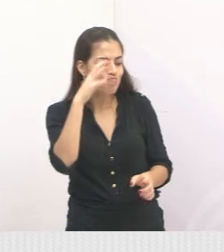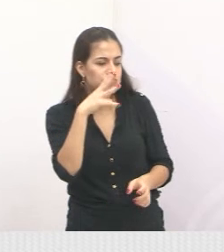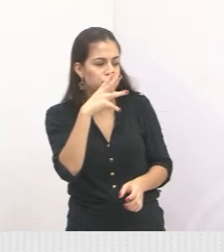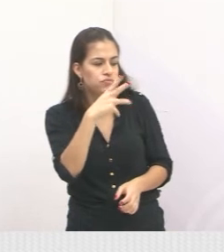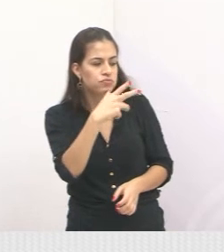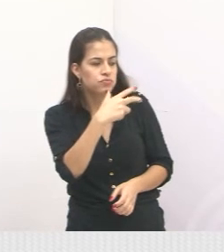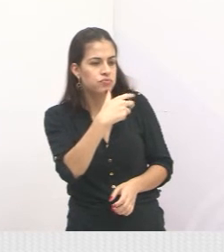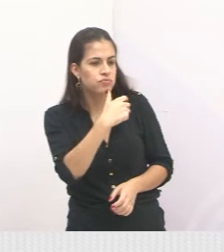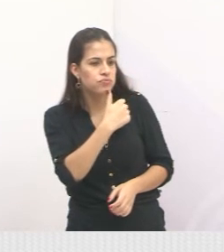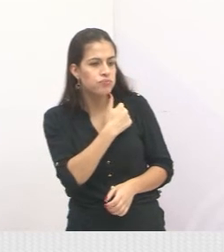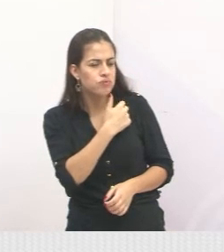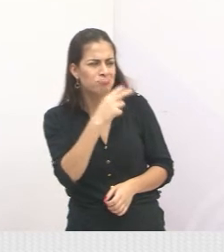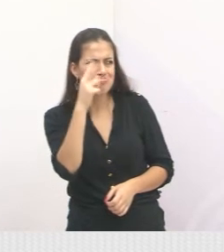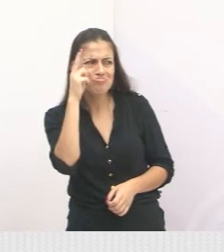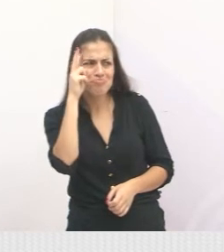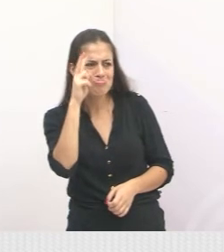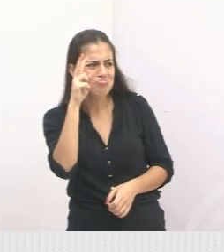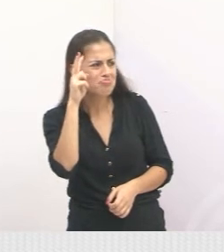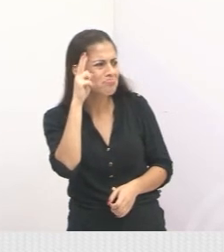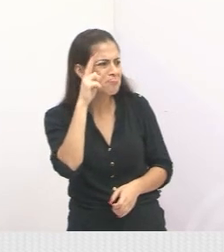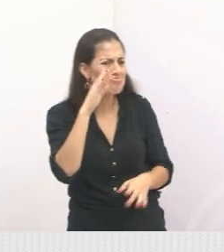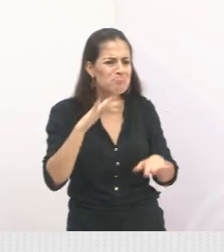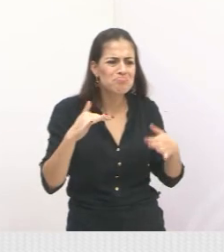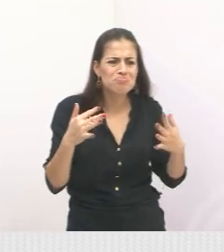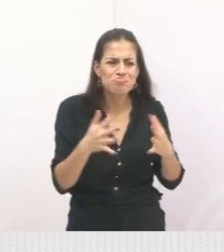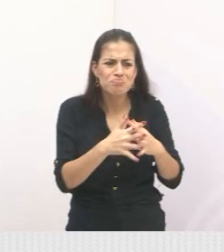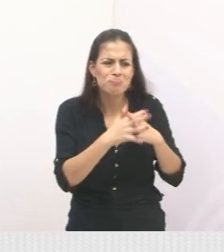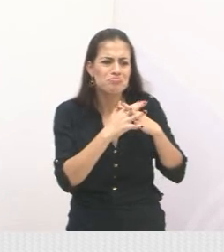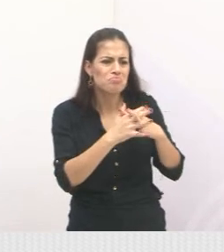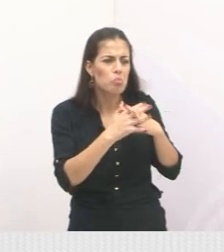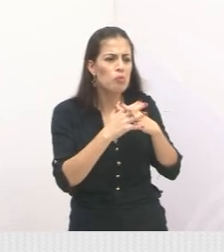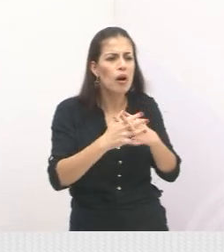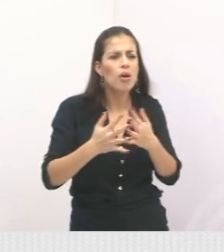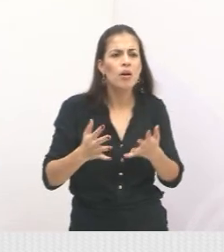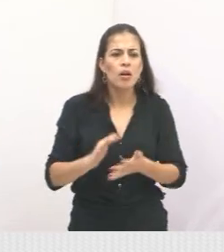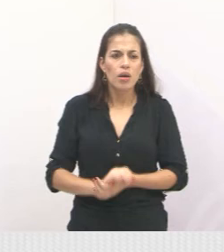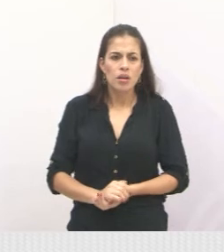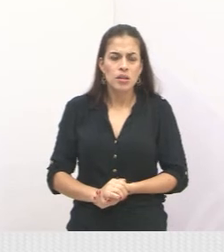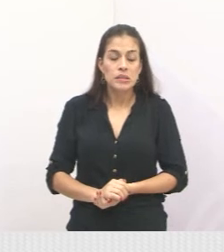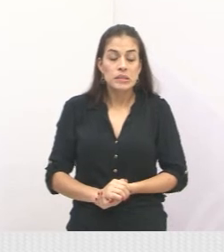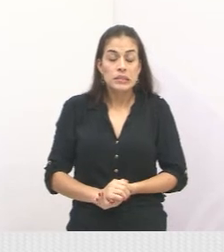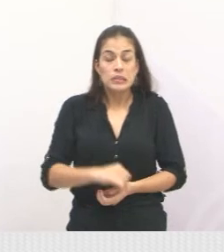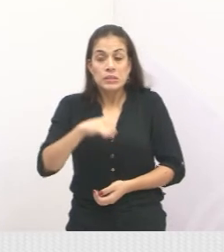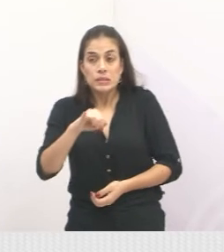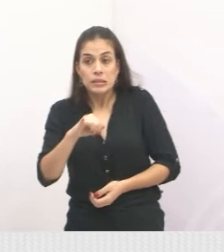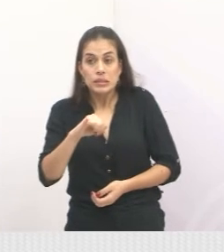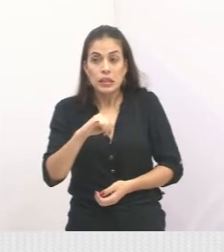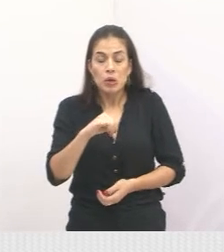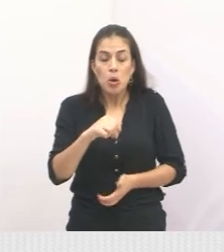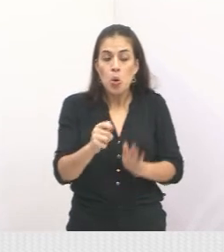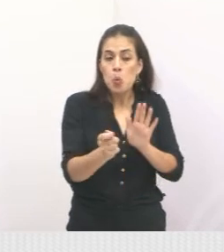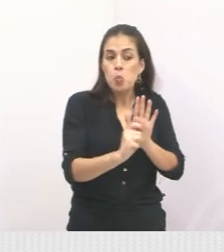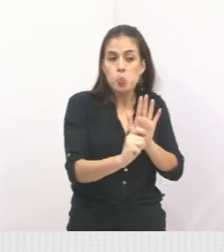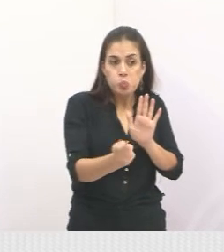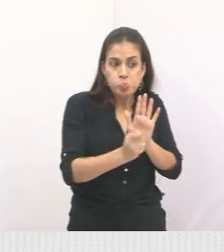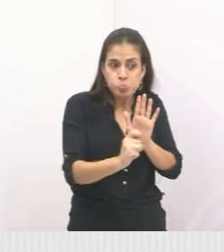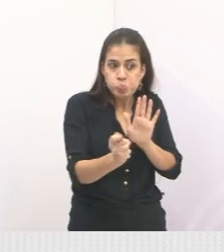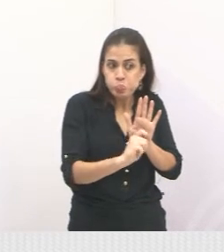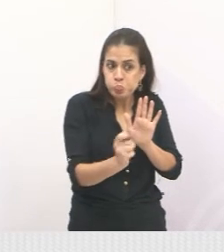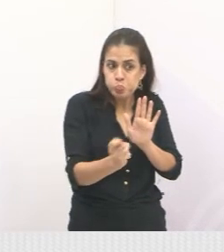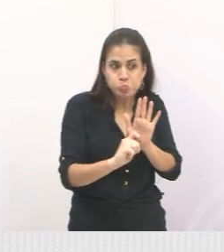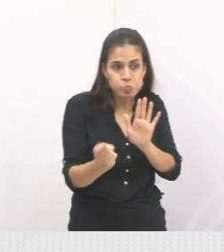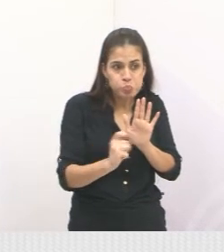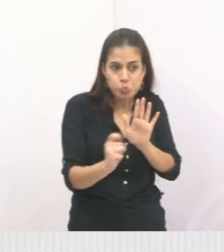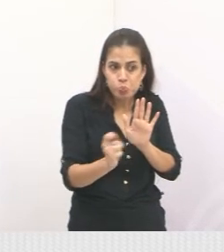memória, afeta toda a parte cognitiva. Se a gente falar num uso mais intensificado, ou uma pessoa que já tenha